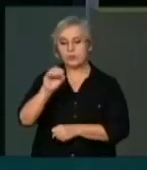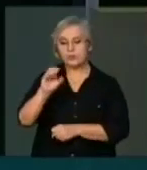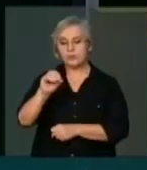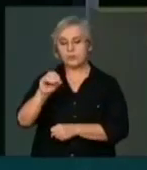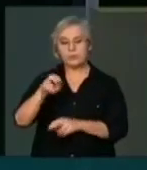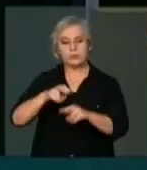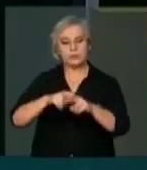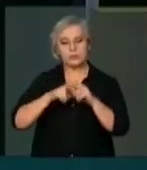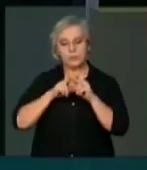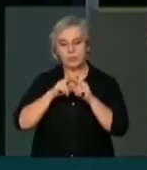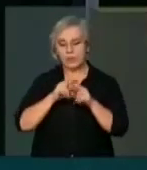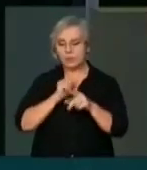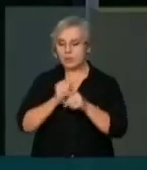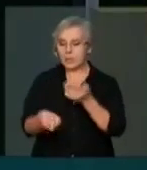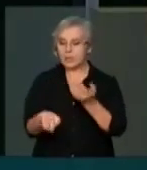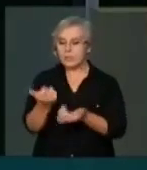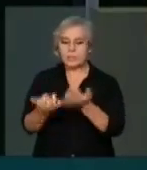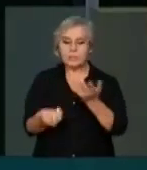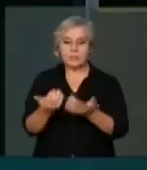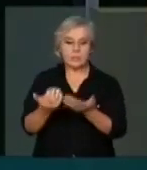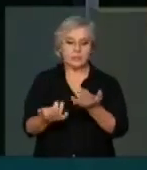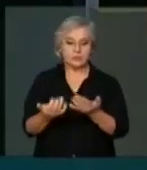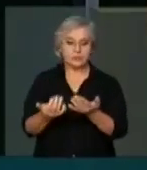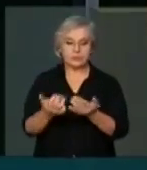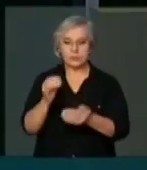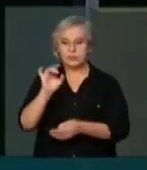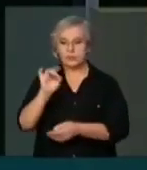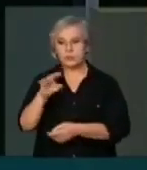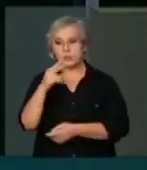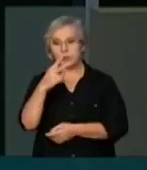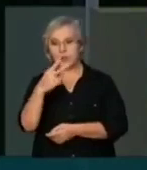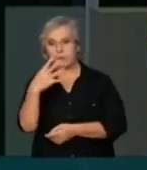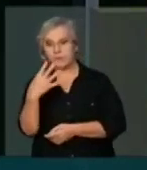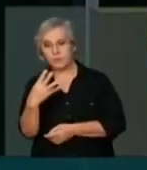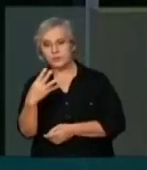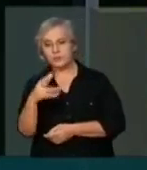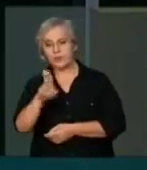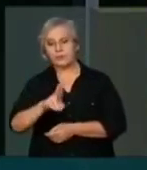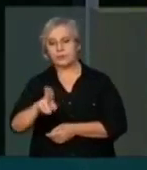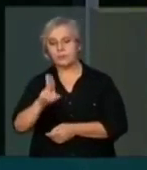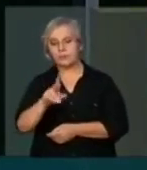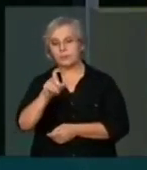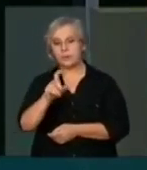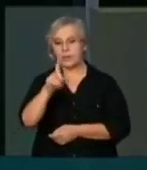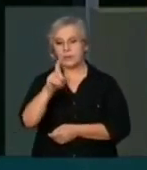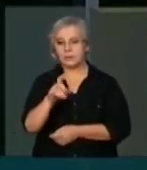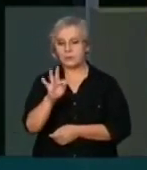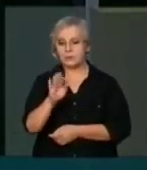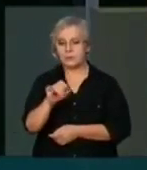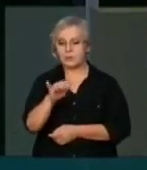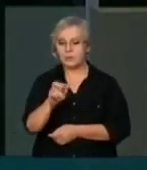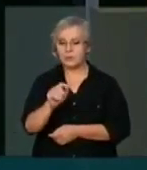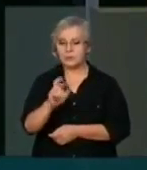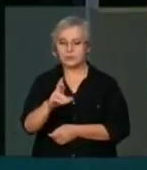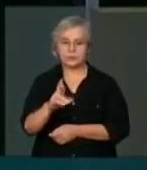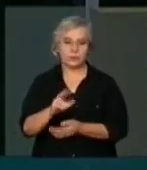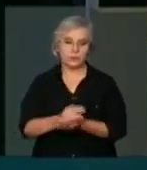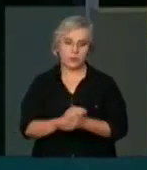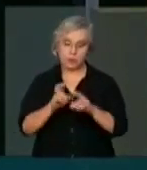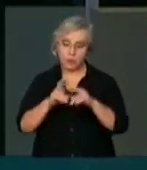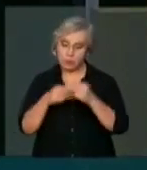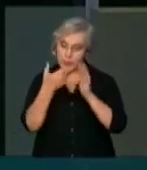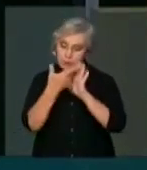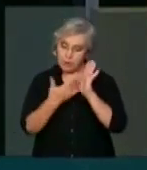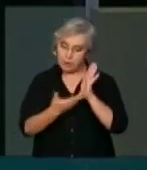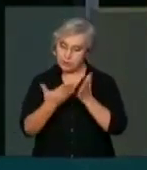incêndio e destes só 24 fizeram uso do extintor. Por causa de um número baixíssimo de